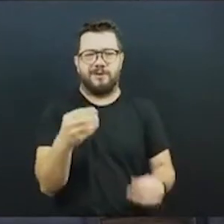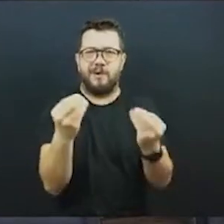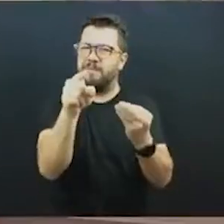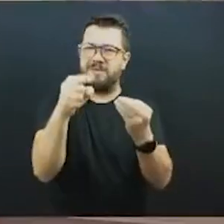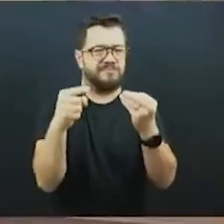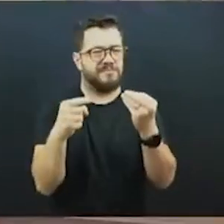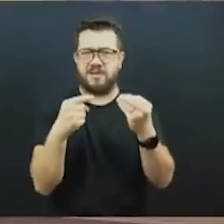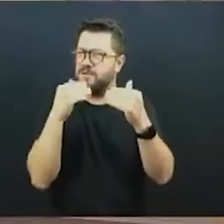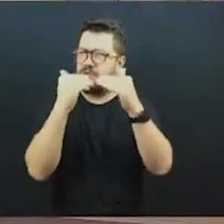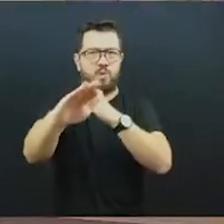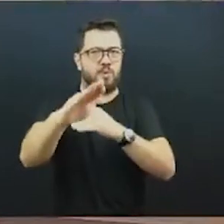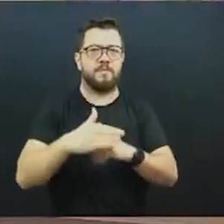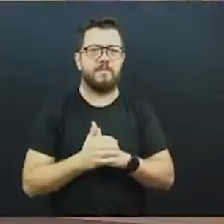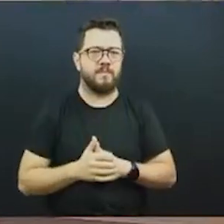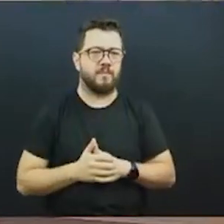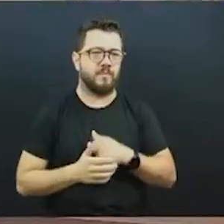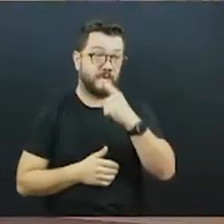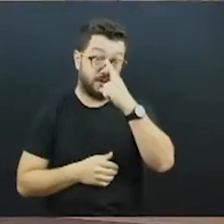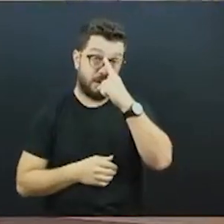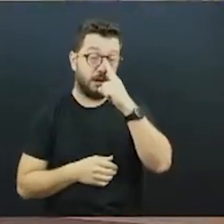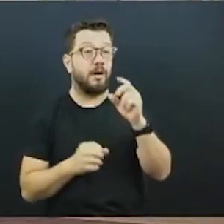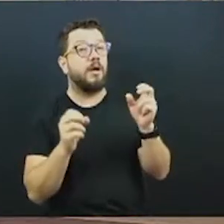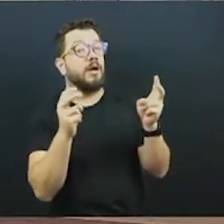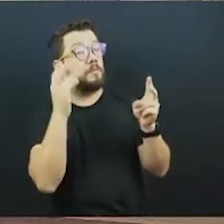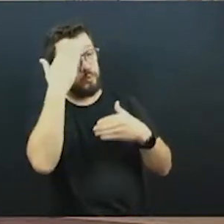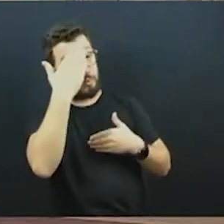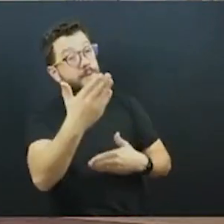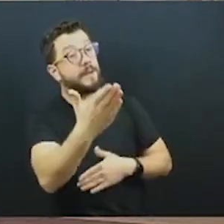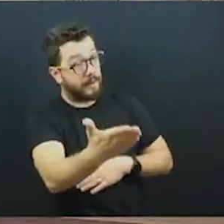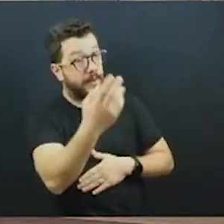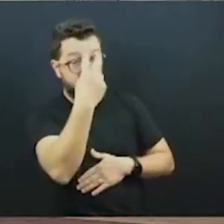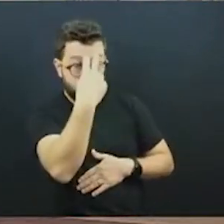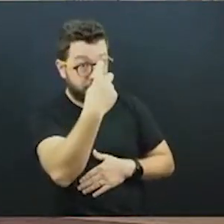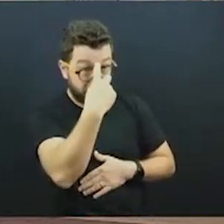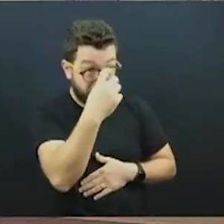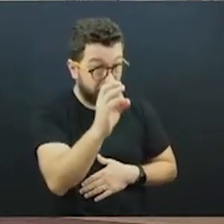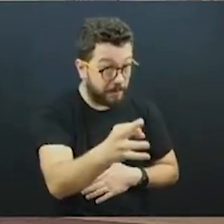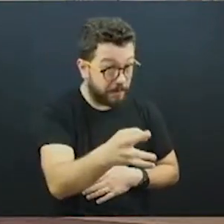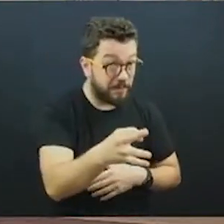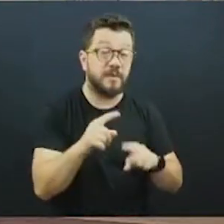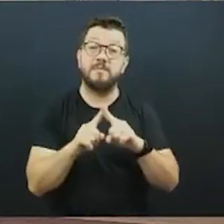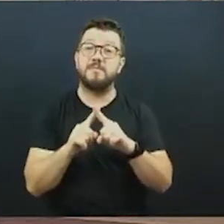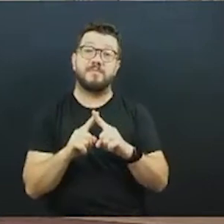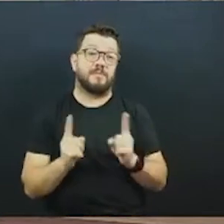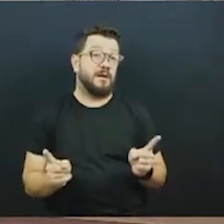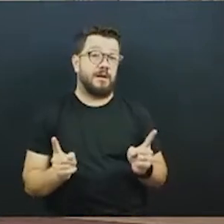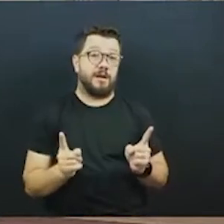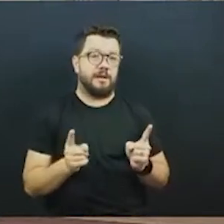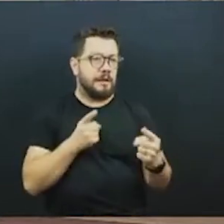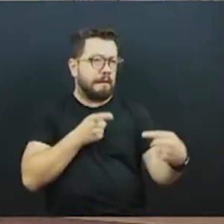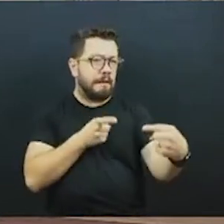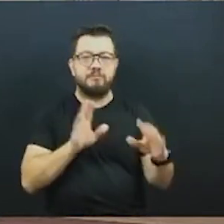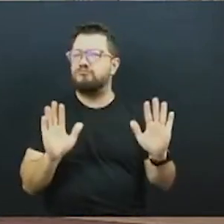Eu agradeço as suas observações, vereador Rodrigo Reis. E não vou discutir, porque quem vai